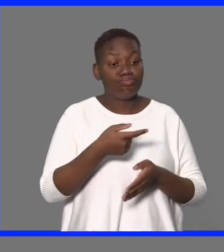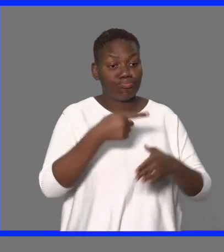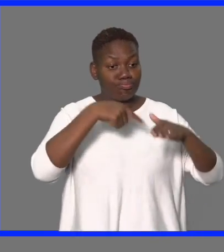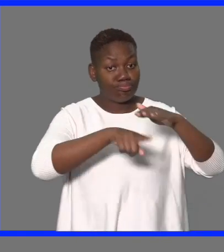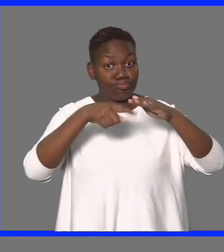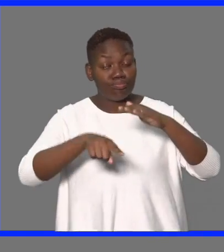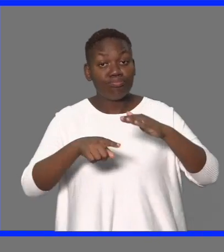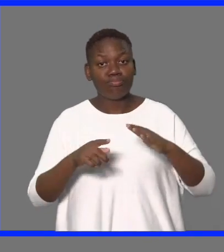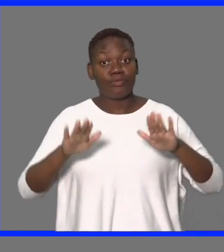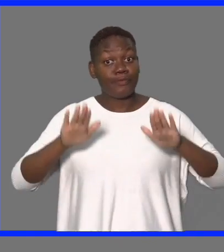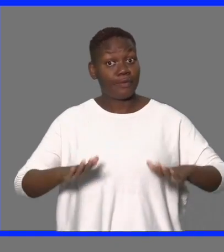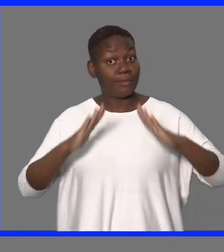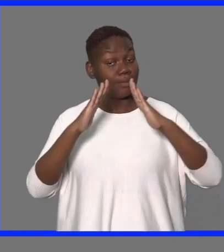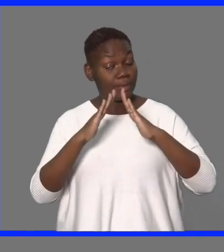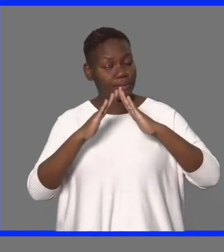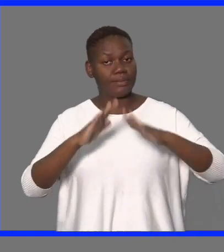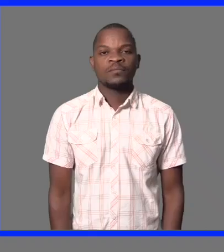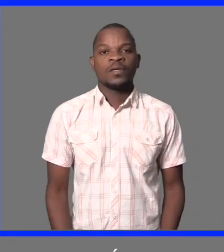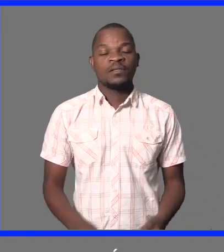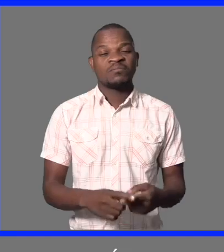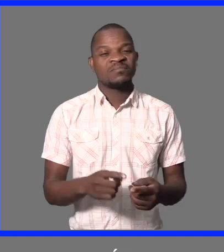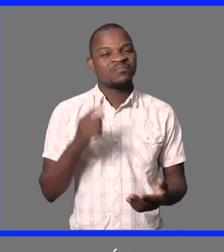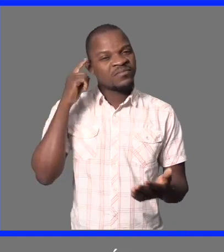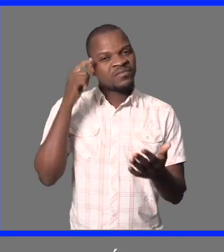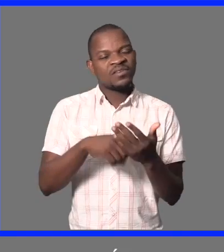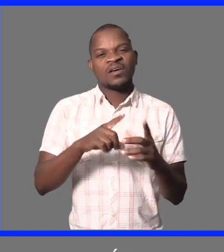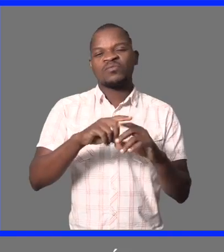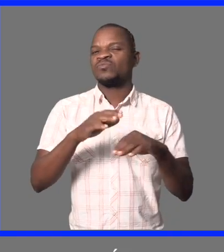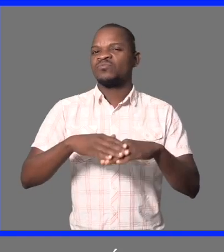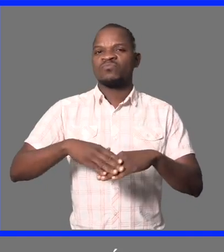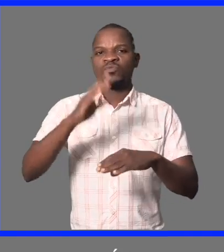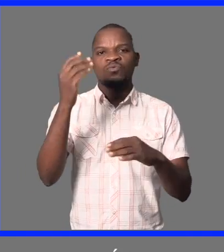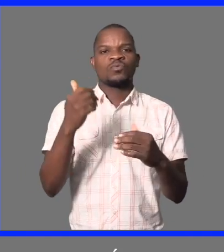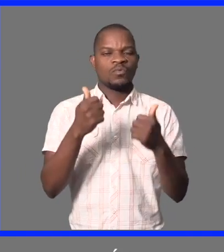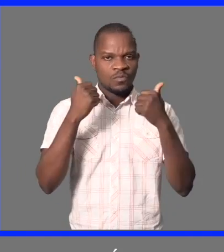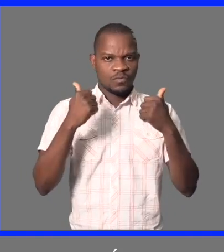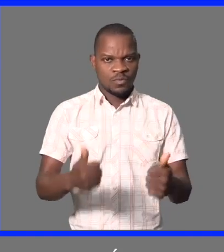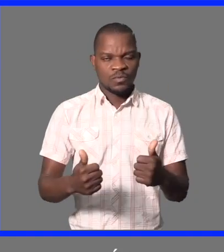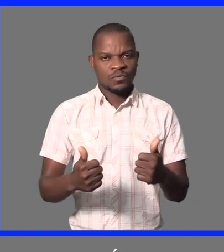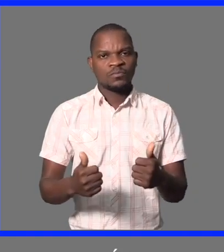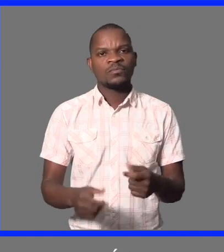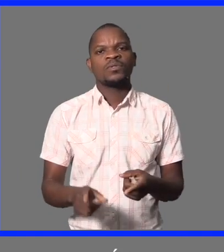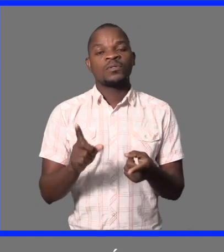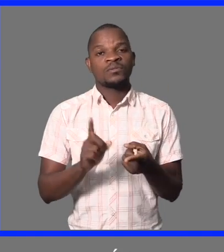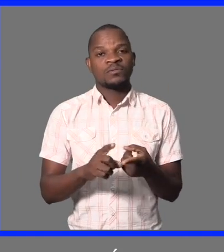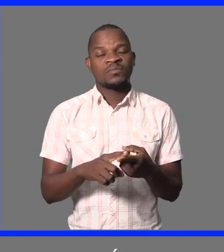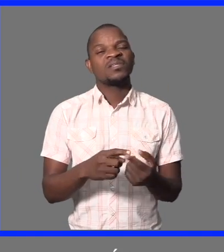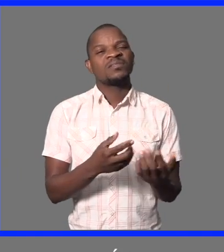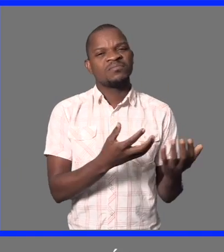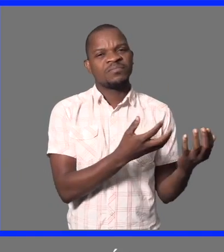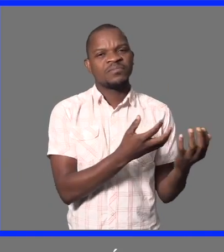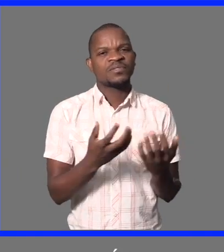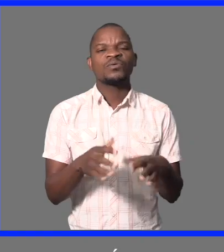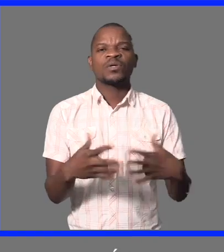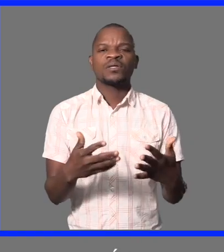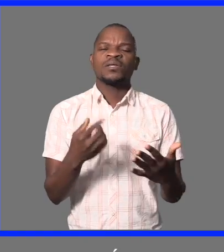apelam a mais apoio durante o estado de emergência. Tudo bom para mim, está ajudado e tudo é